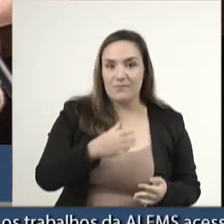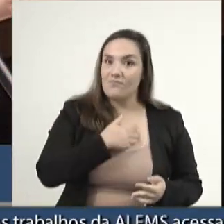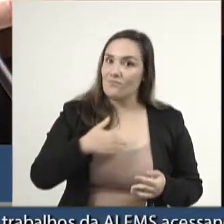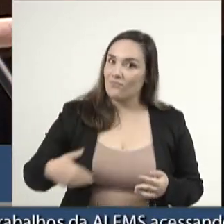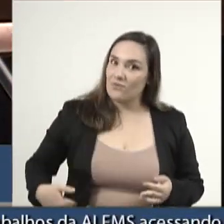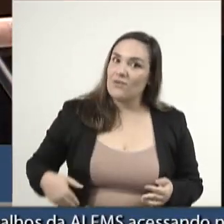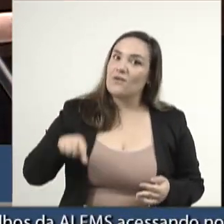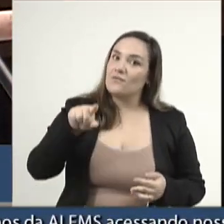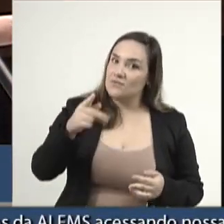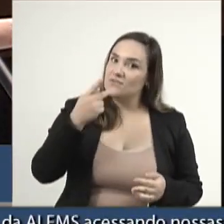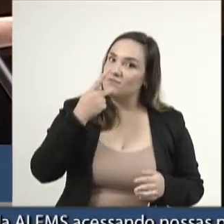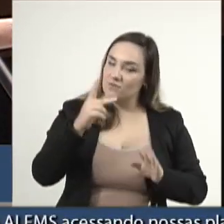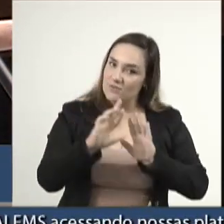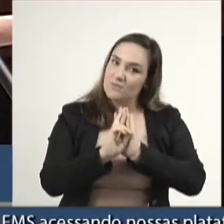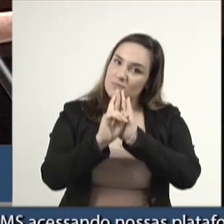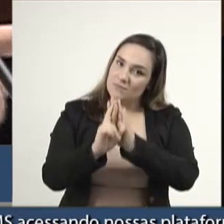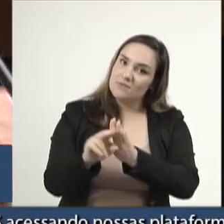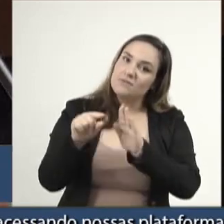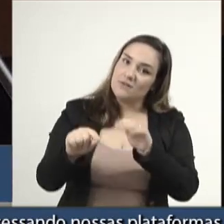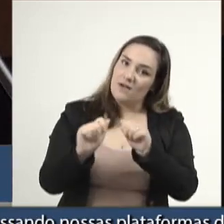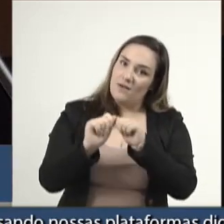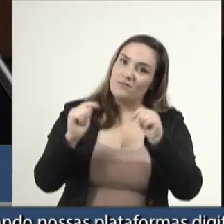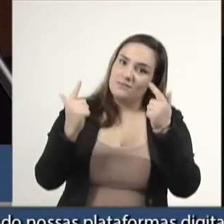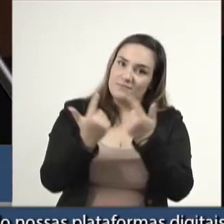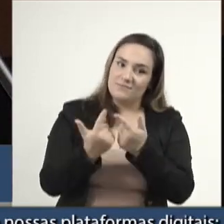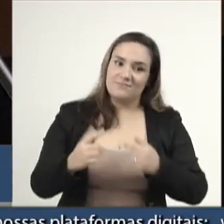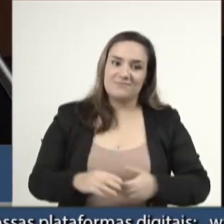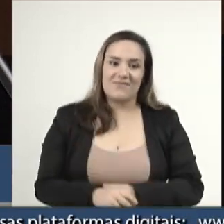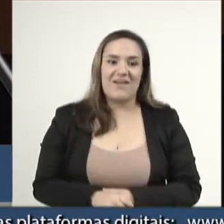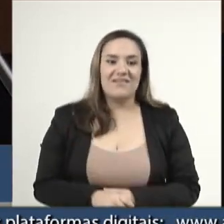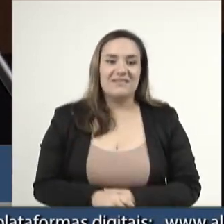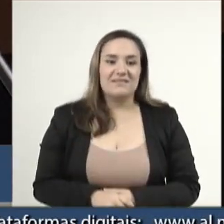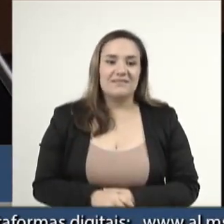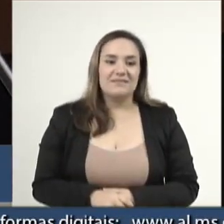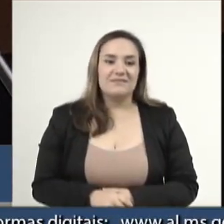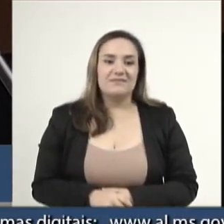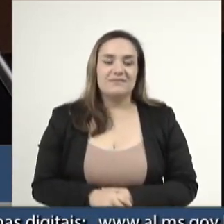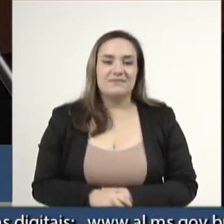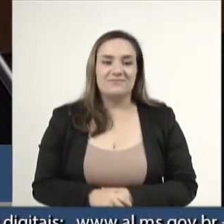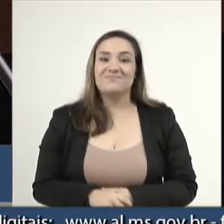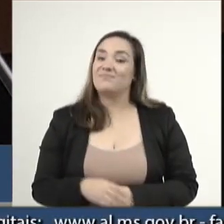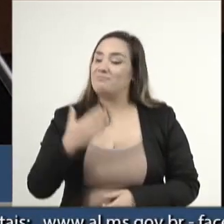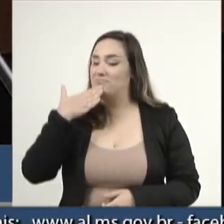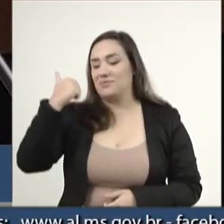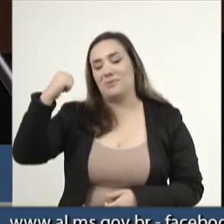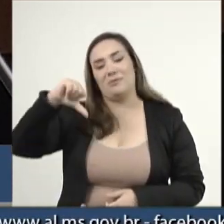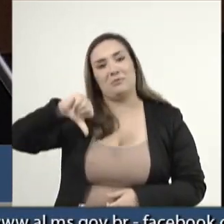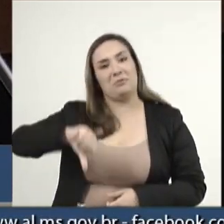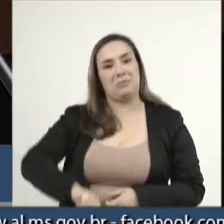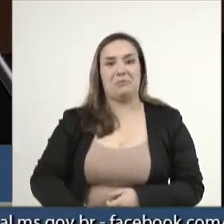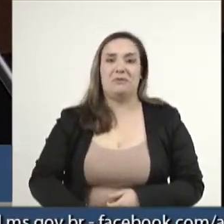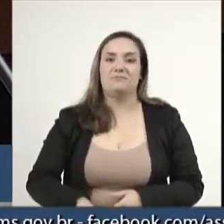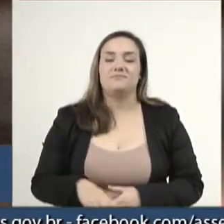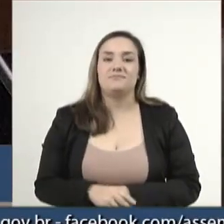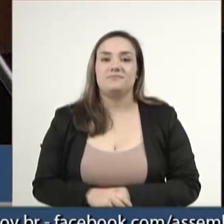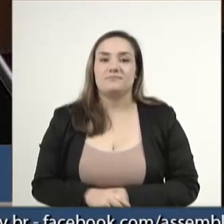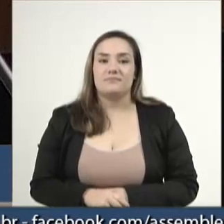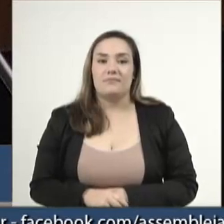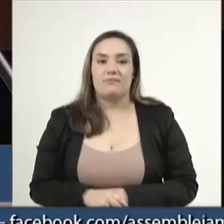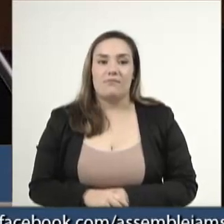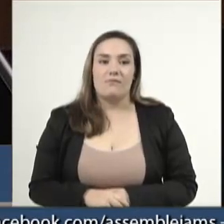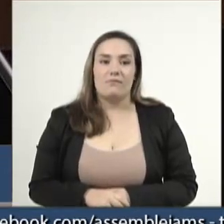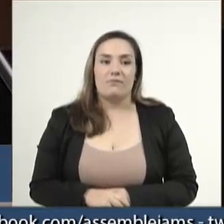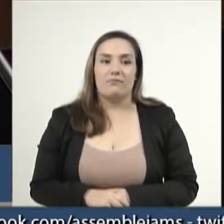V. Exª representa aqui nessa casa... Muito orgulho, hein? Está de mal a pior. V. Exª